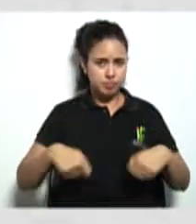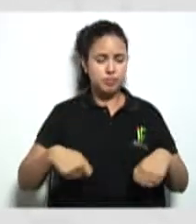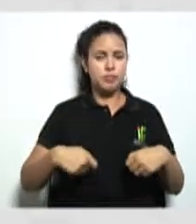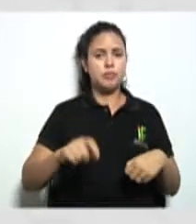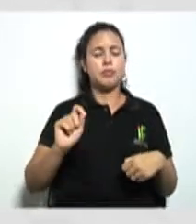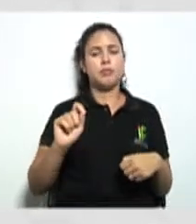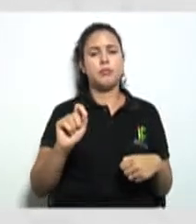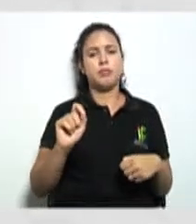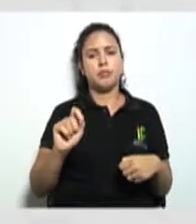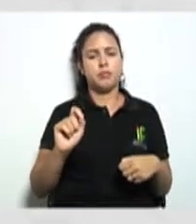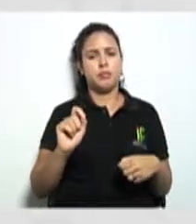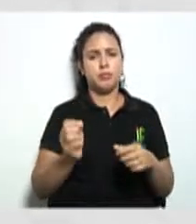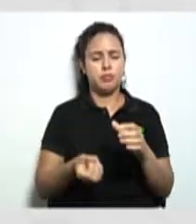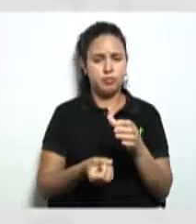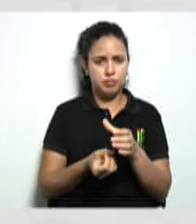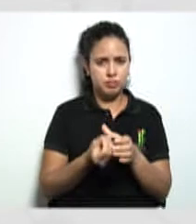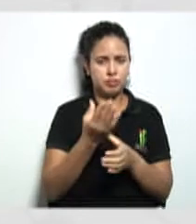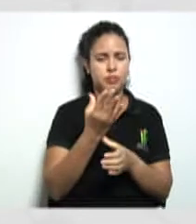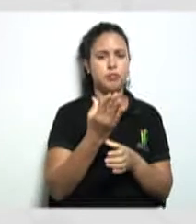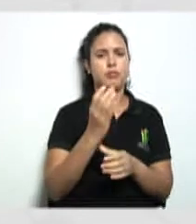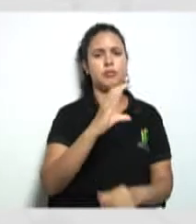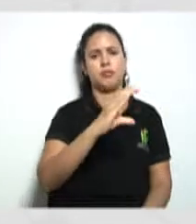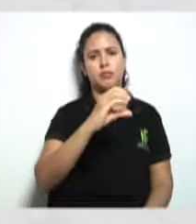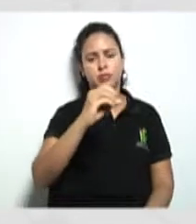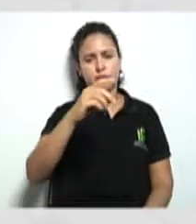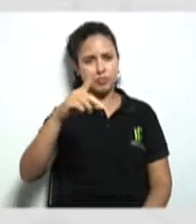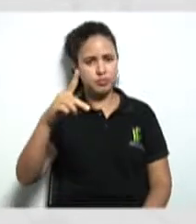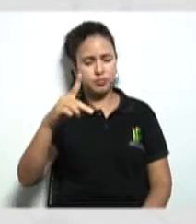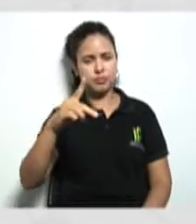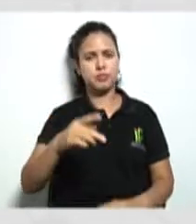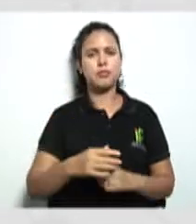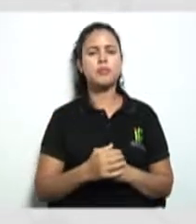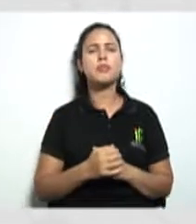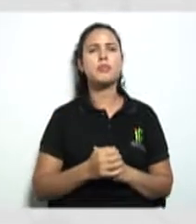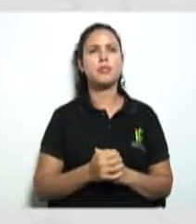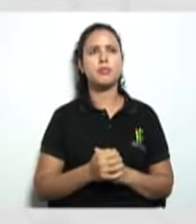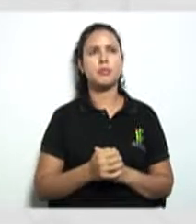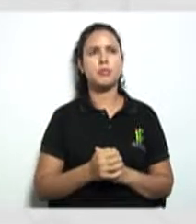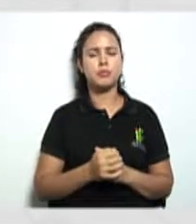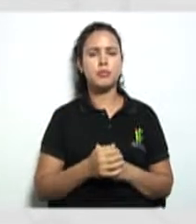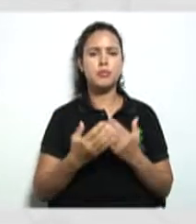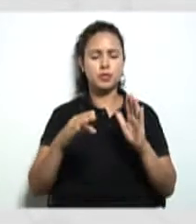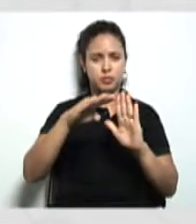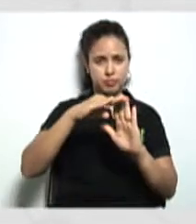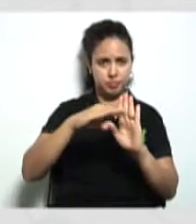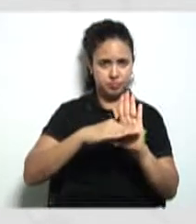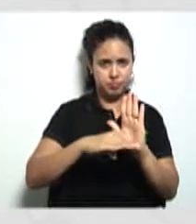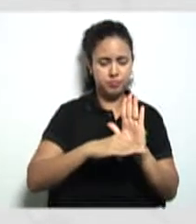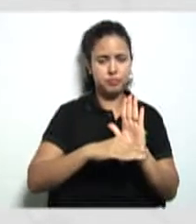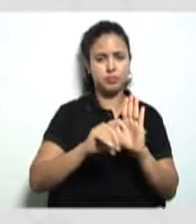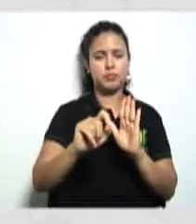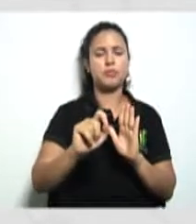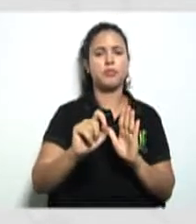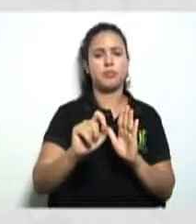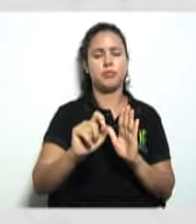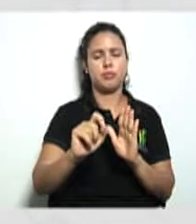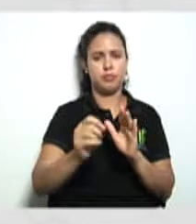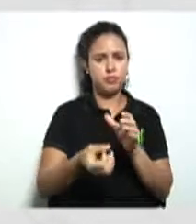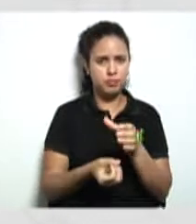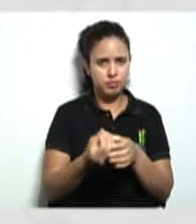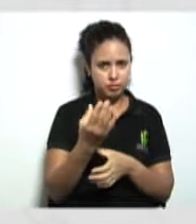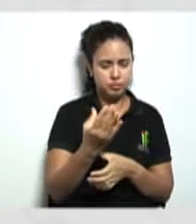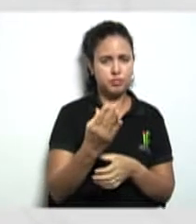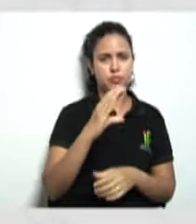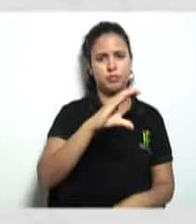da constituição de uma cooperativa. Então vamos lá. Esses procedimentos para a constituição da